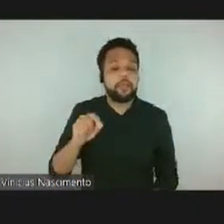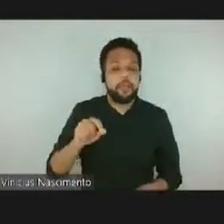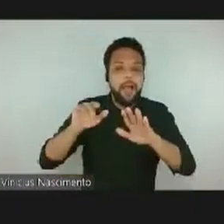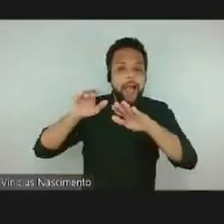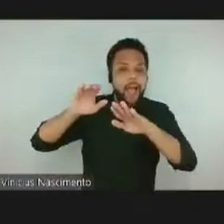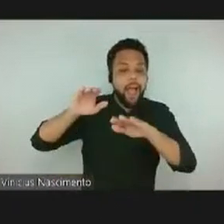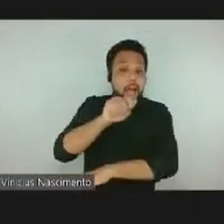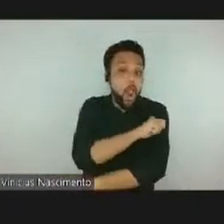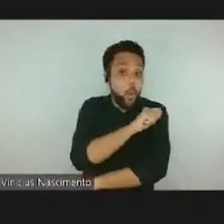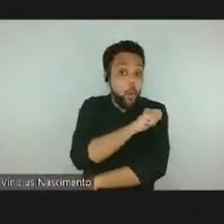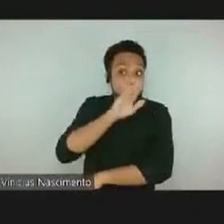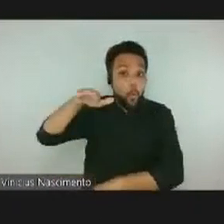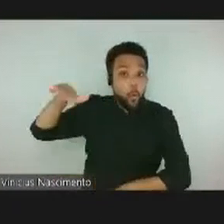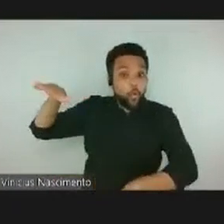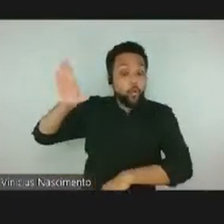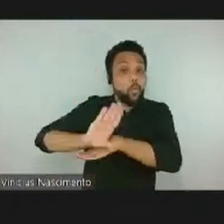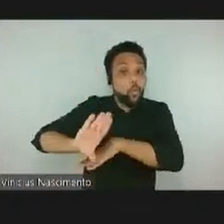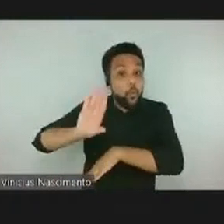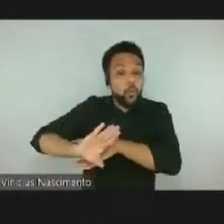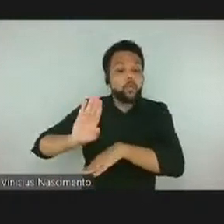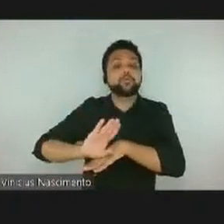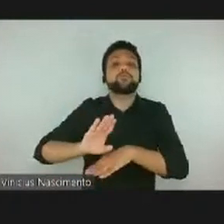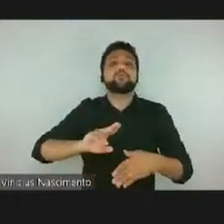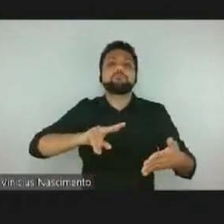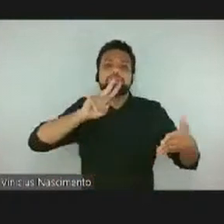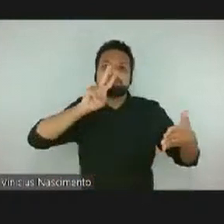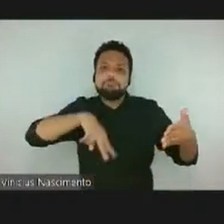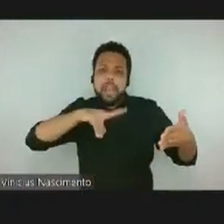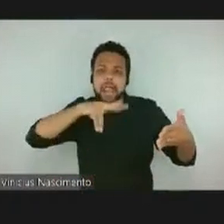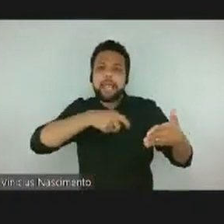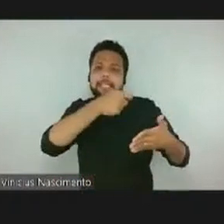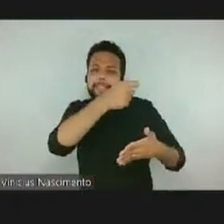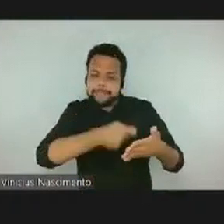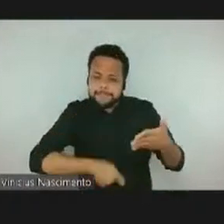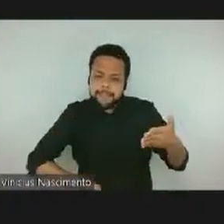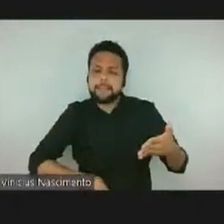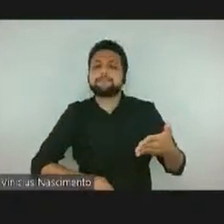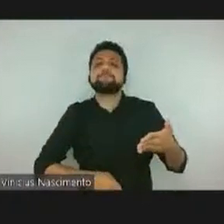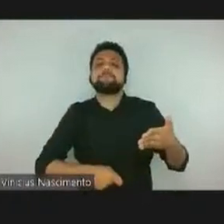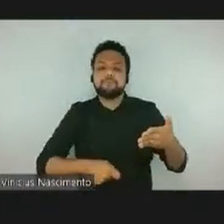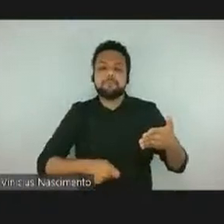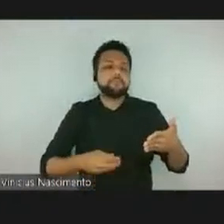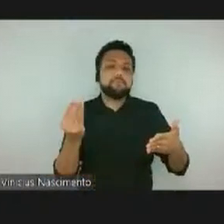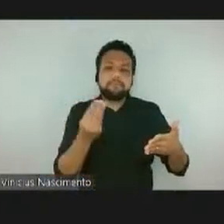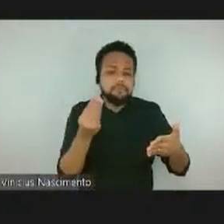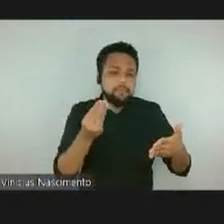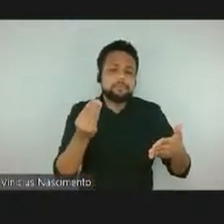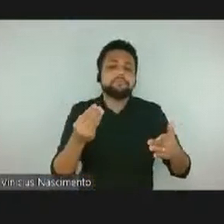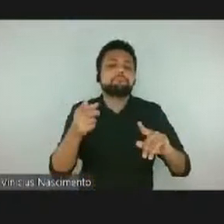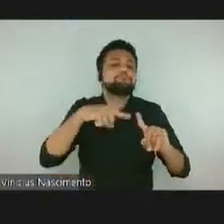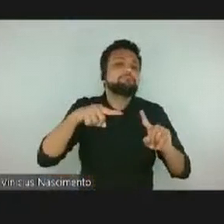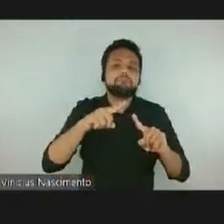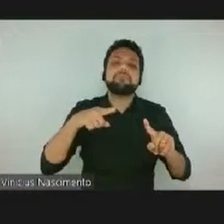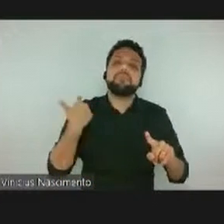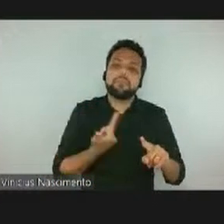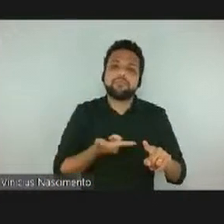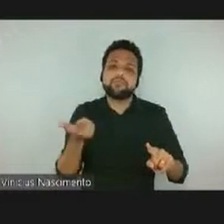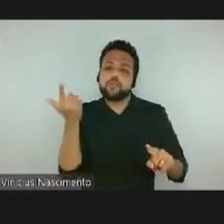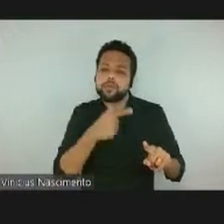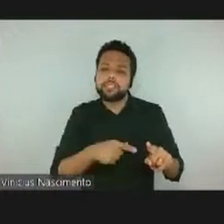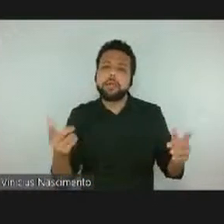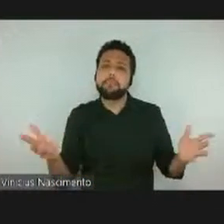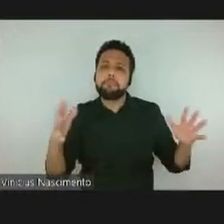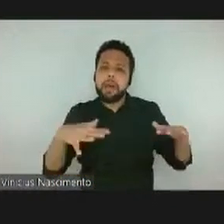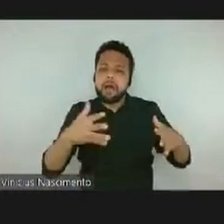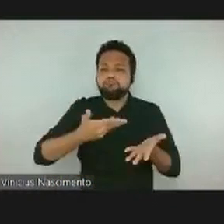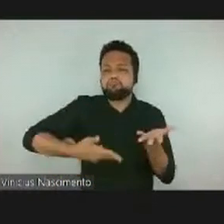curso sobre os livros leiam os textos para que a gente tenha um arcabouço teórico, que